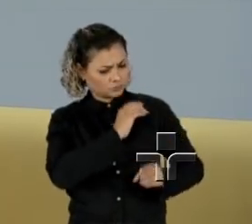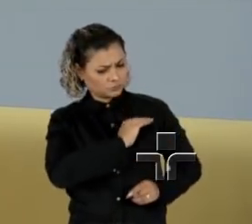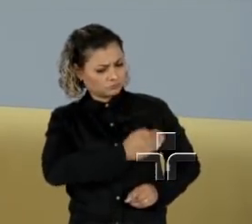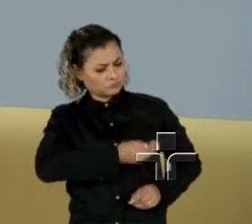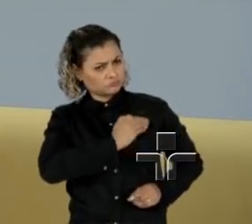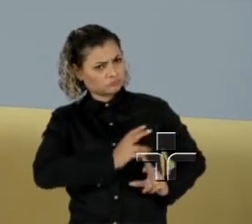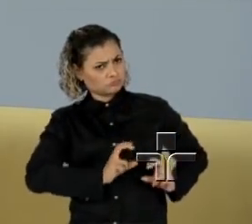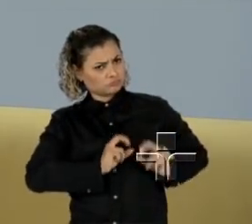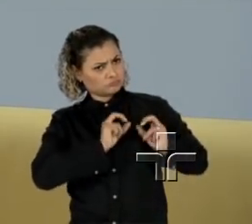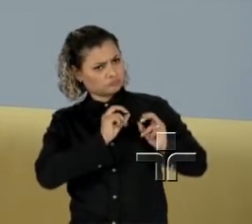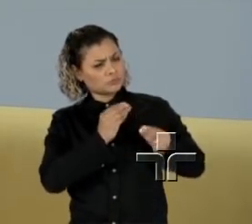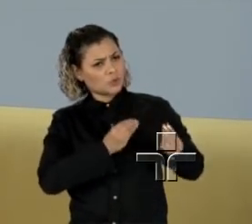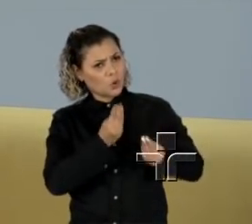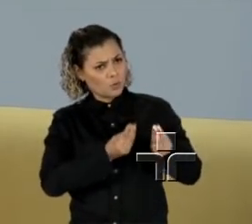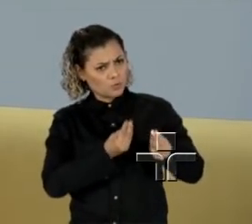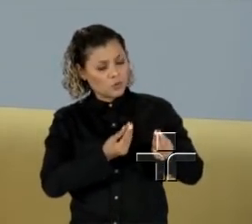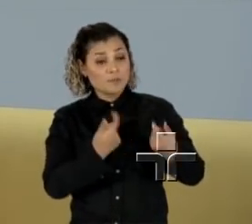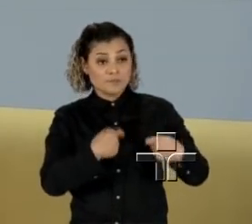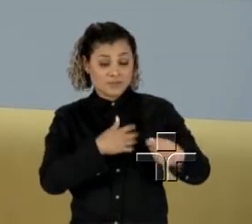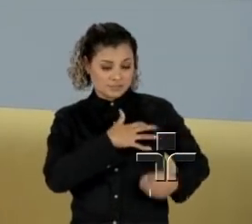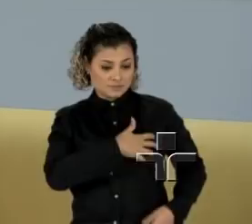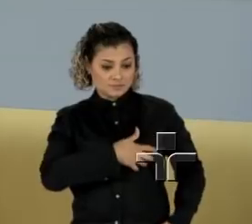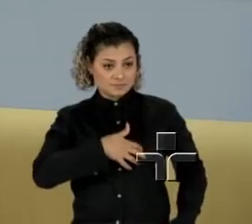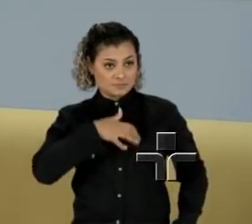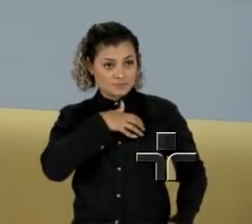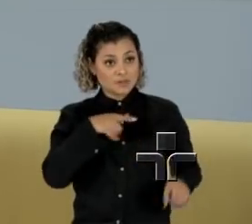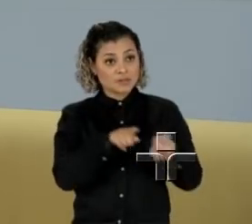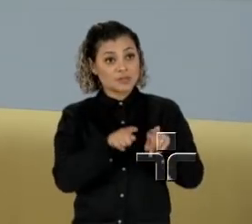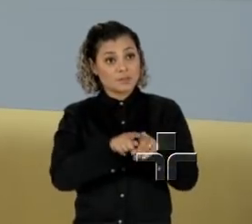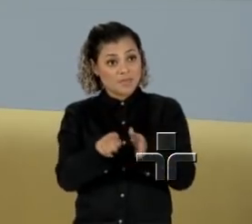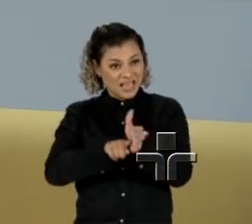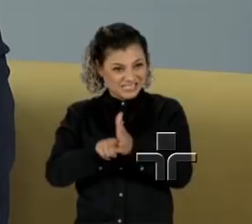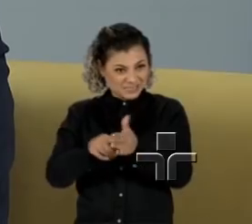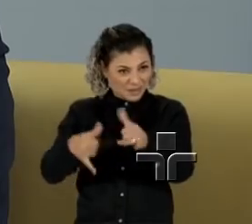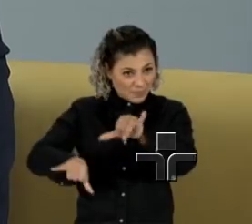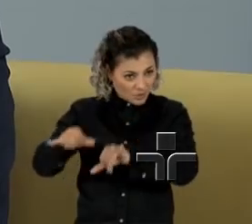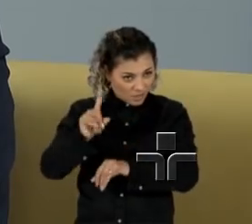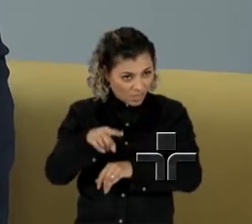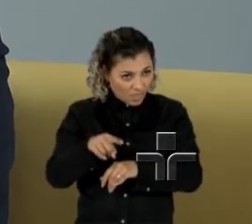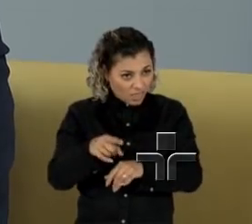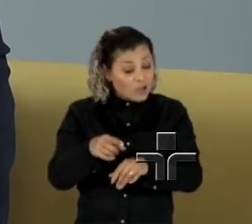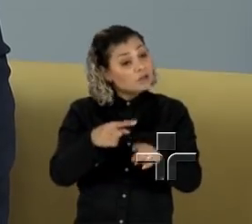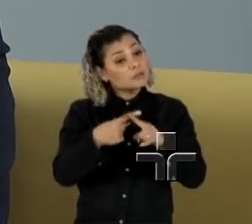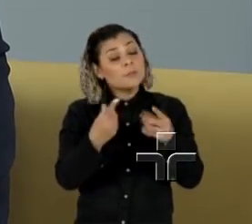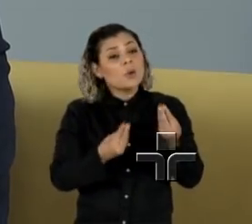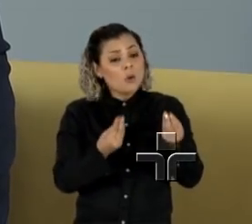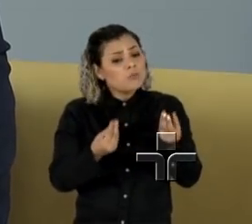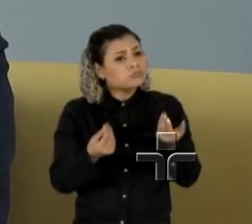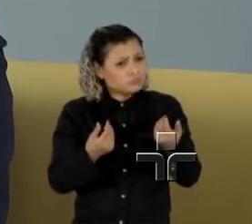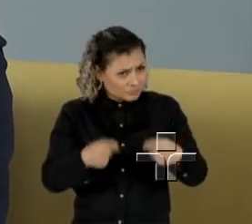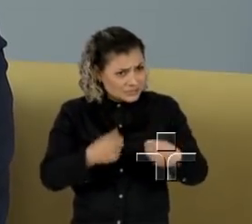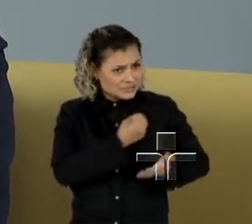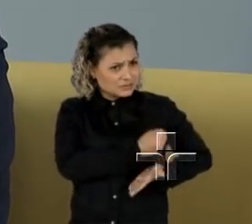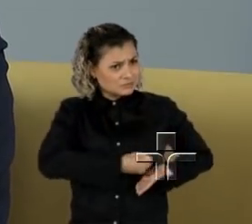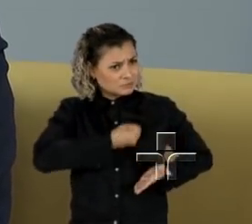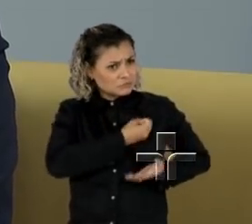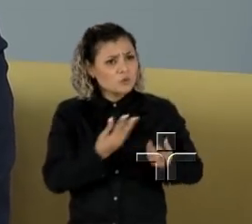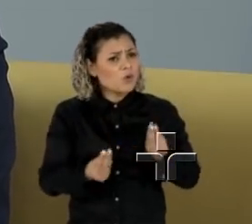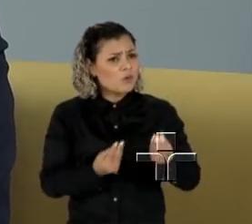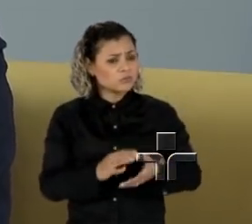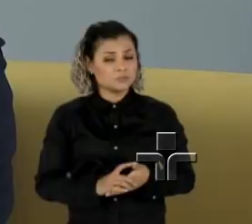precoce seria aliar o autoexame com os exames de laboratório e quando fazer esses exames. Isso mesmo, Joyce.